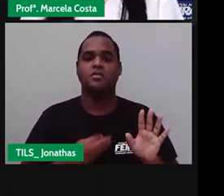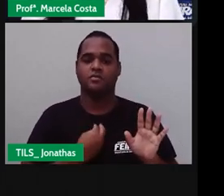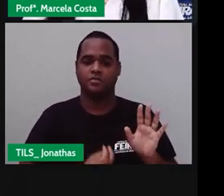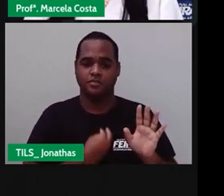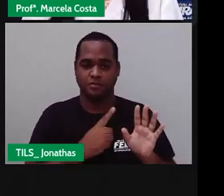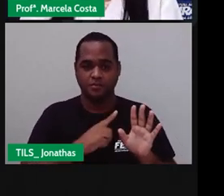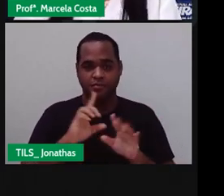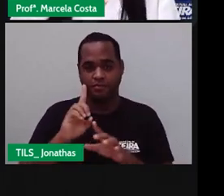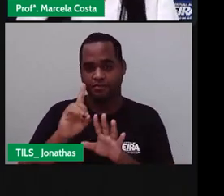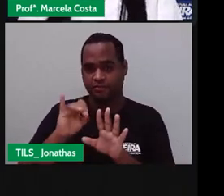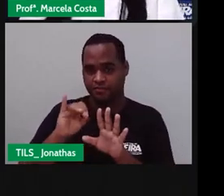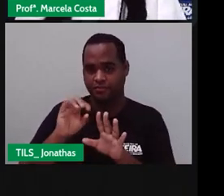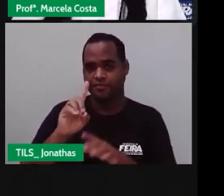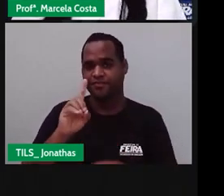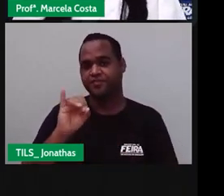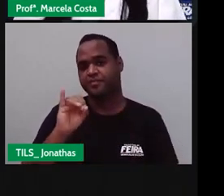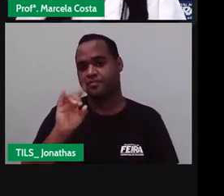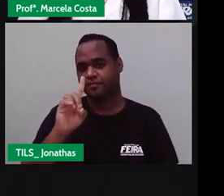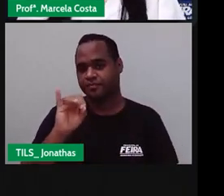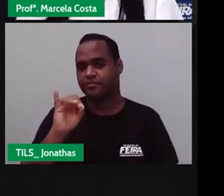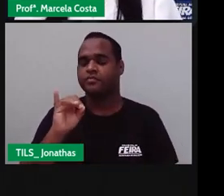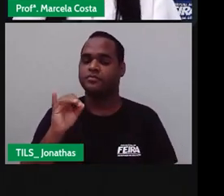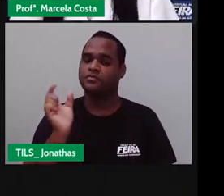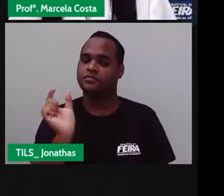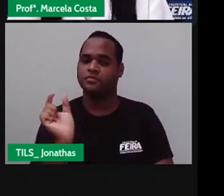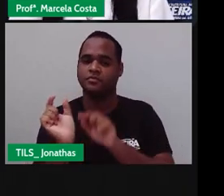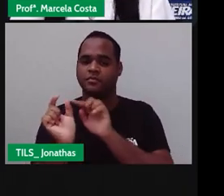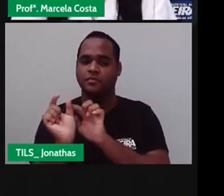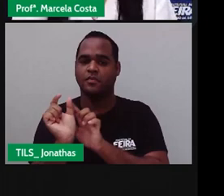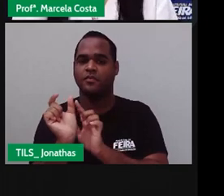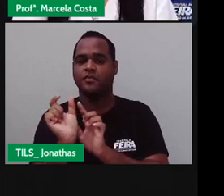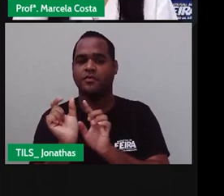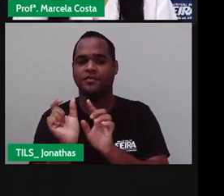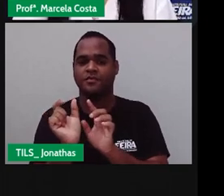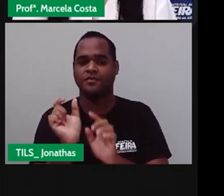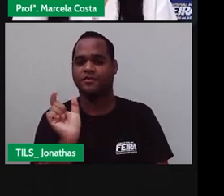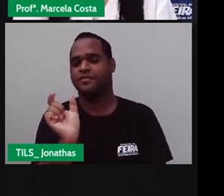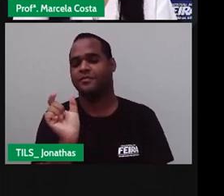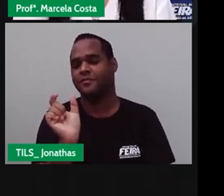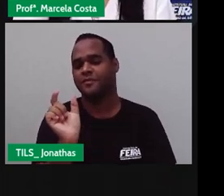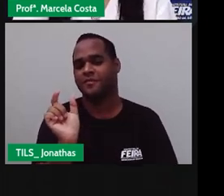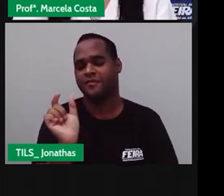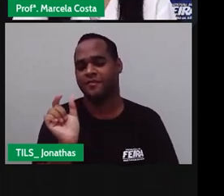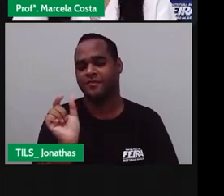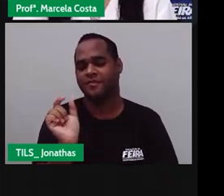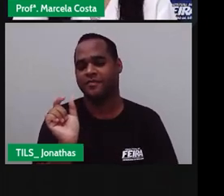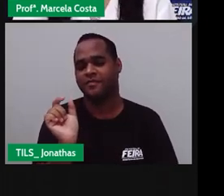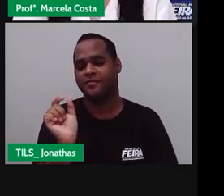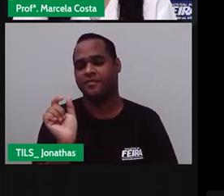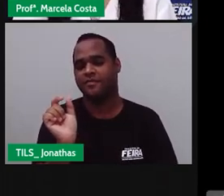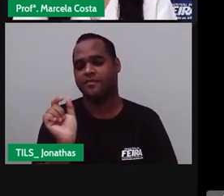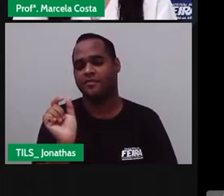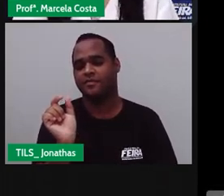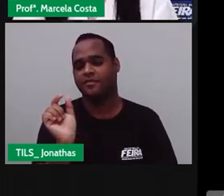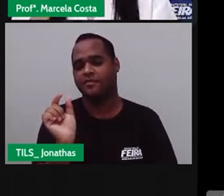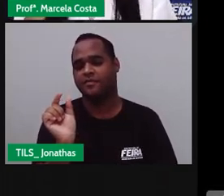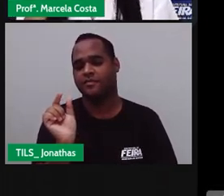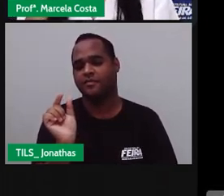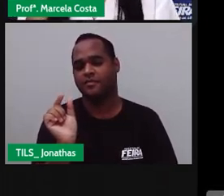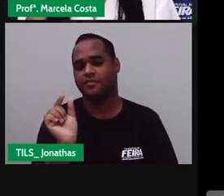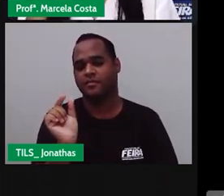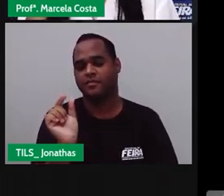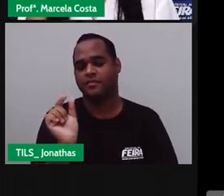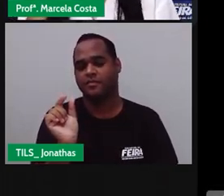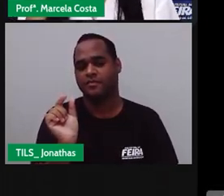é Diversidade Eu coloco aqui Para vocês Essa Essa palavra